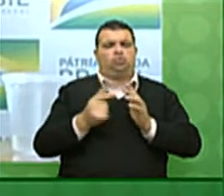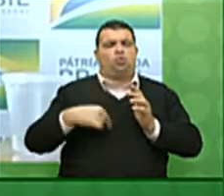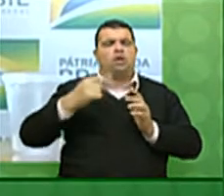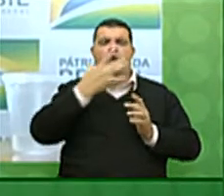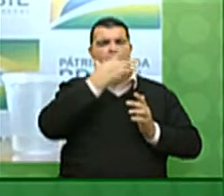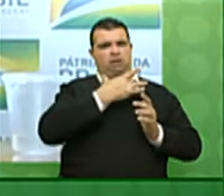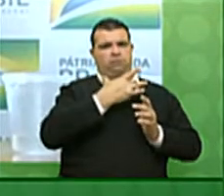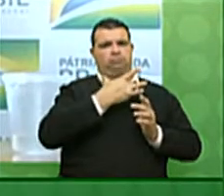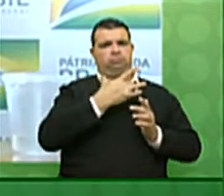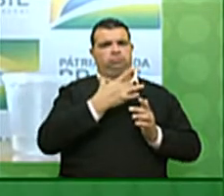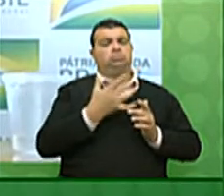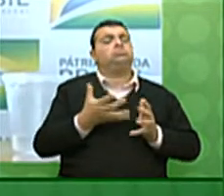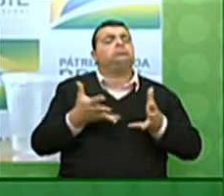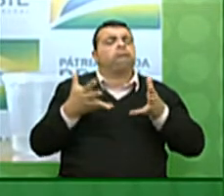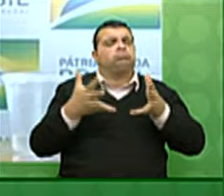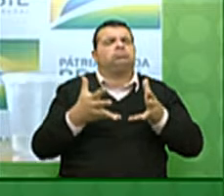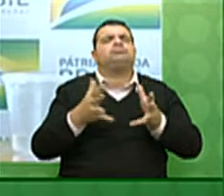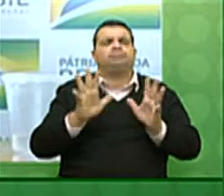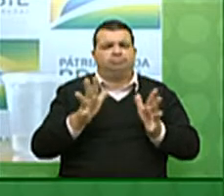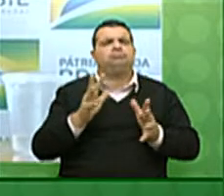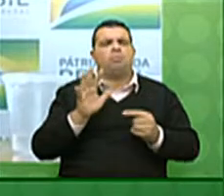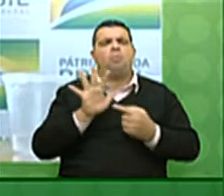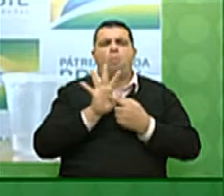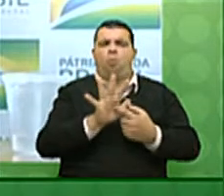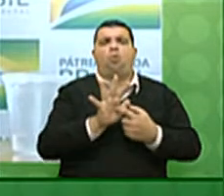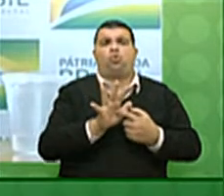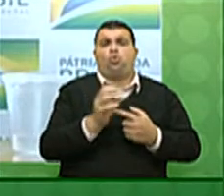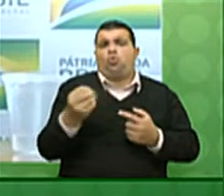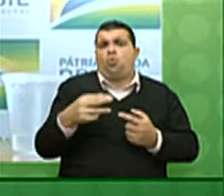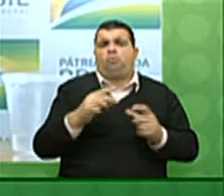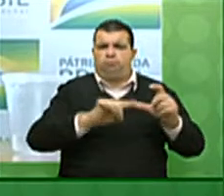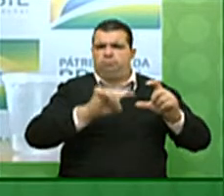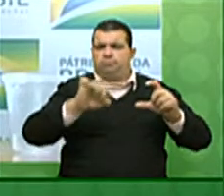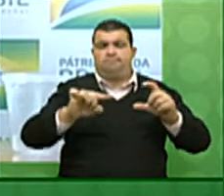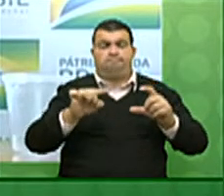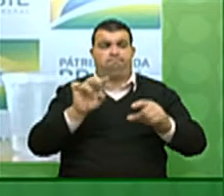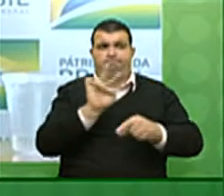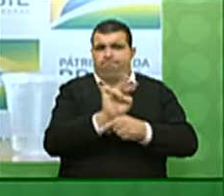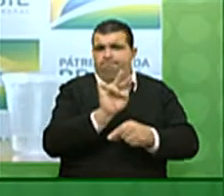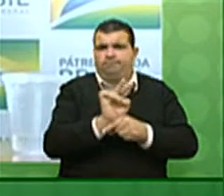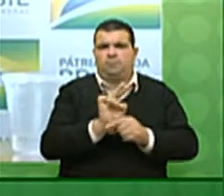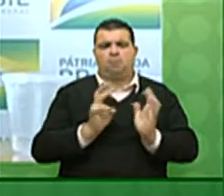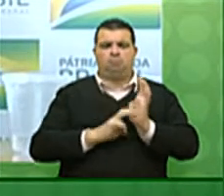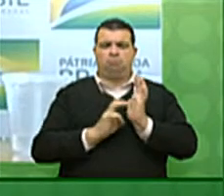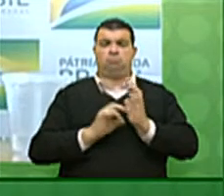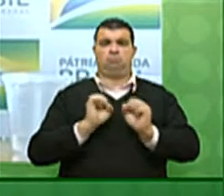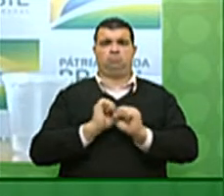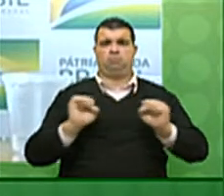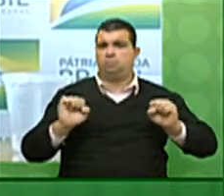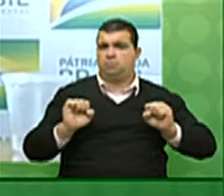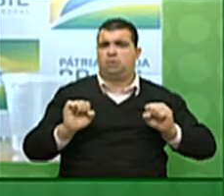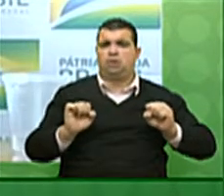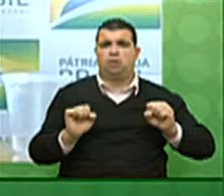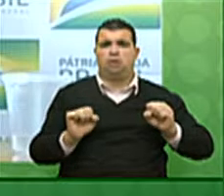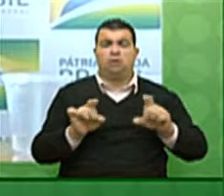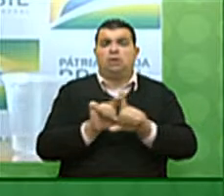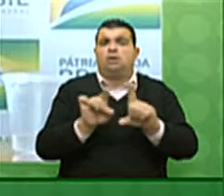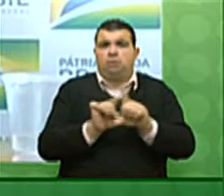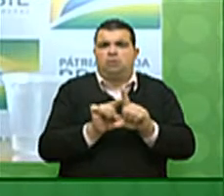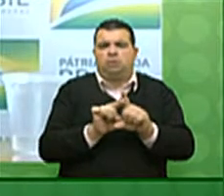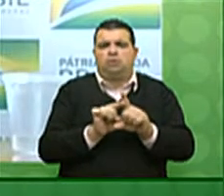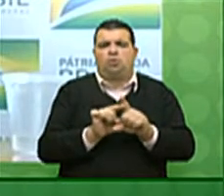tendência que já se expressa novas projeções dos grandes bancos e